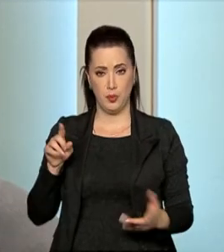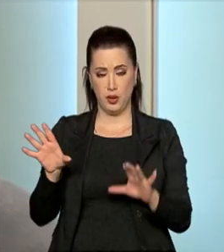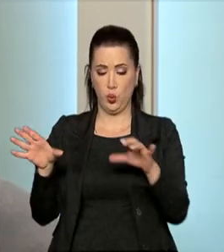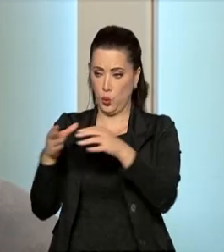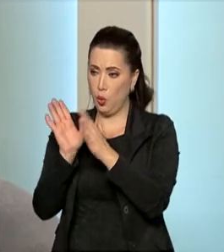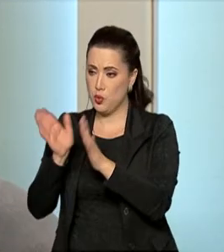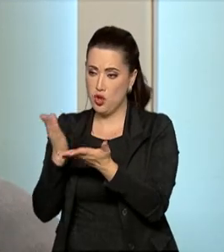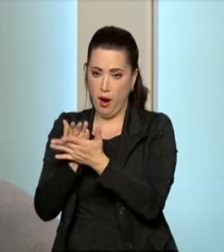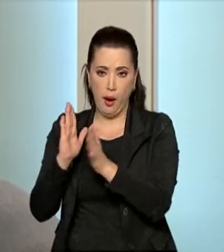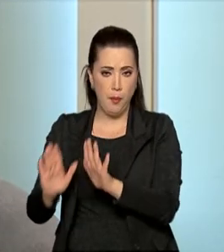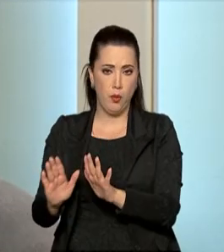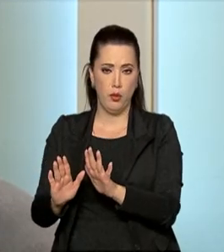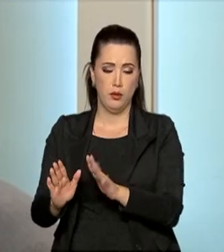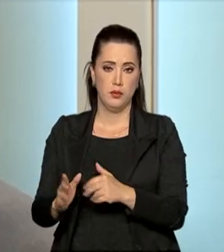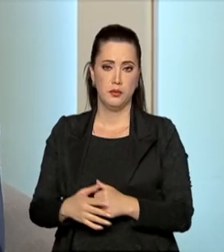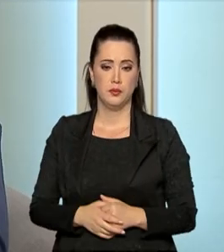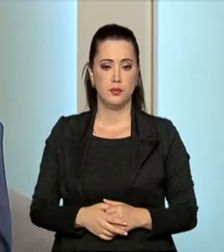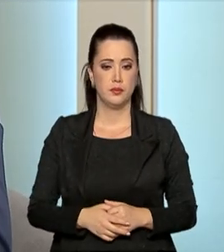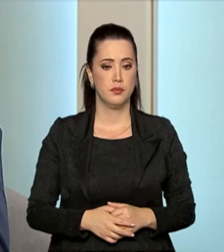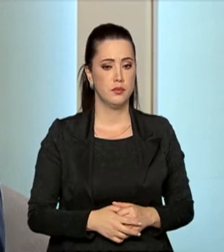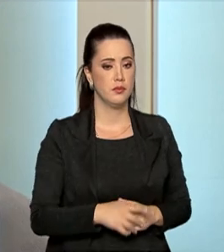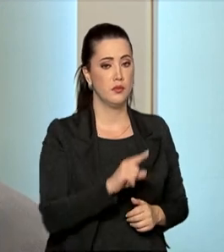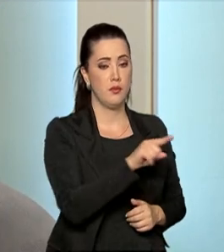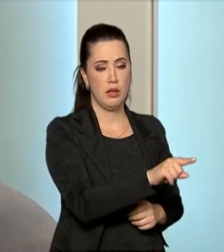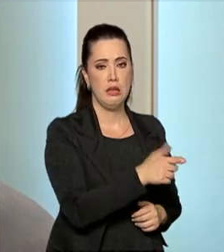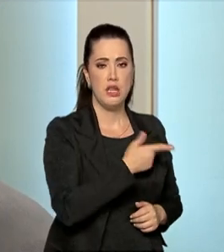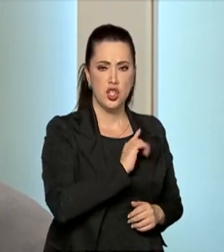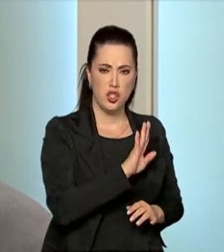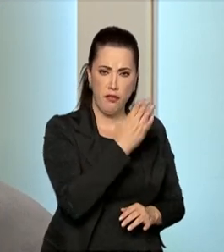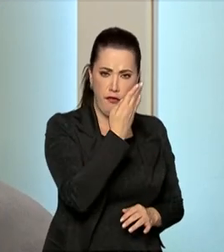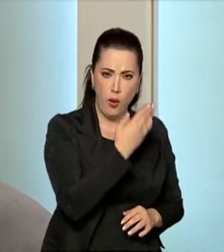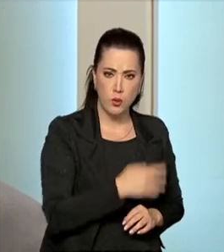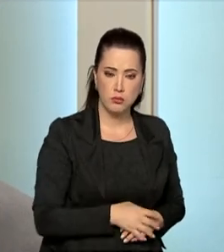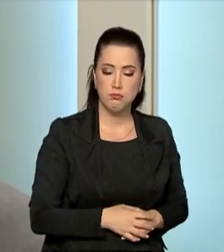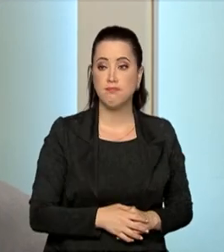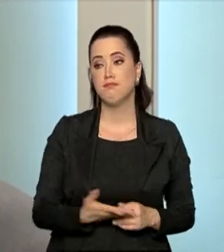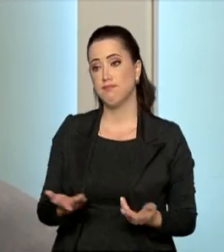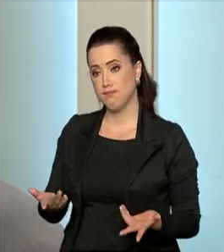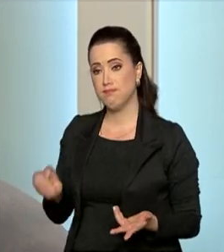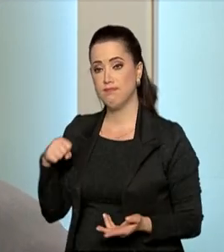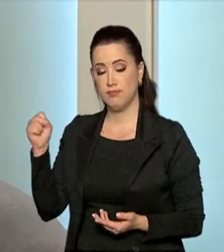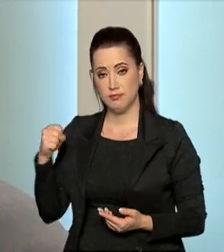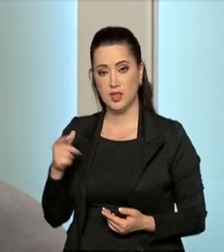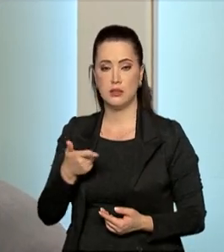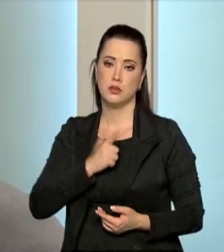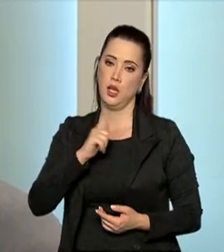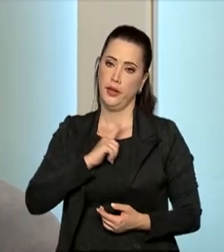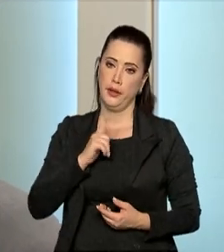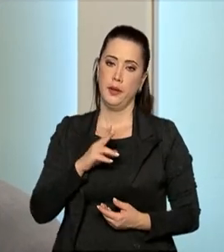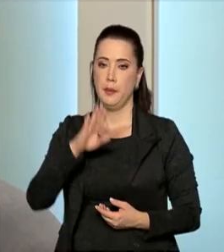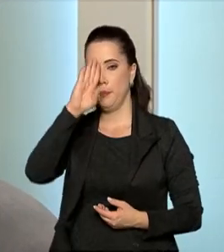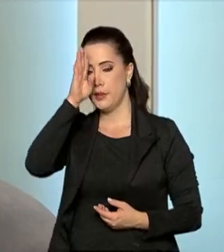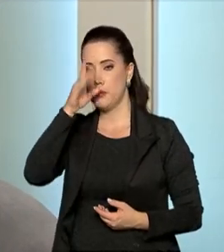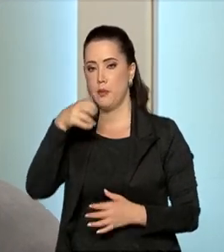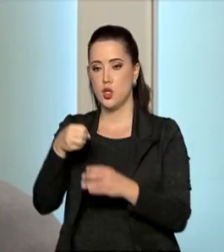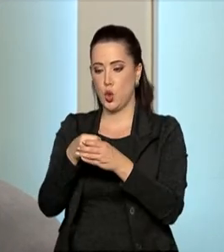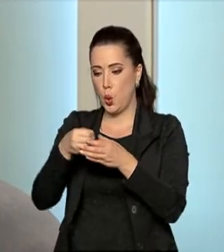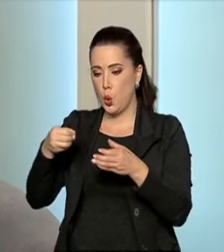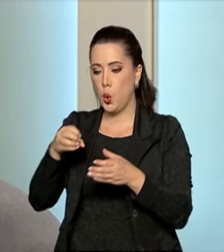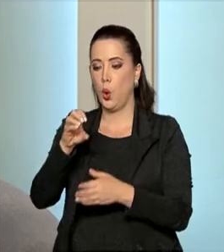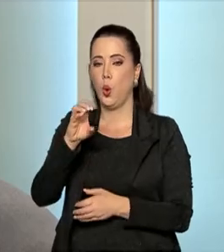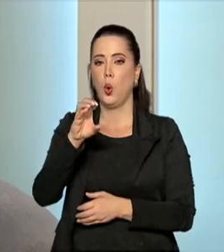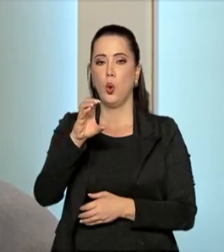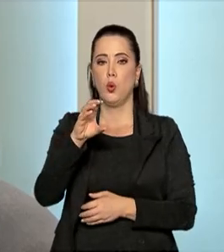extintas. Você veja só... Havia fraude? Sim, muitas fraudes, inclusive na questão de cotas escolares